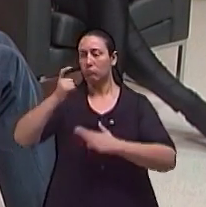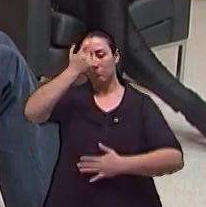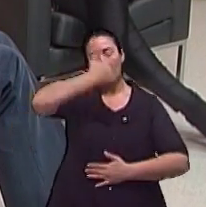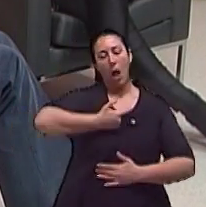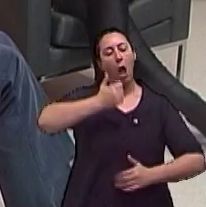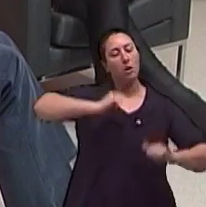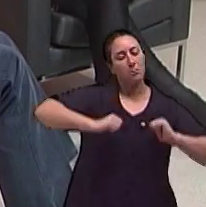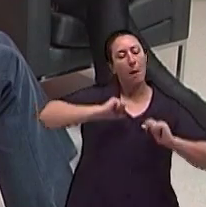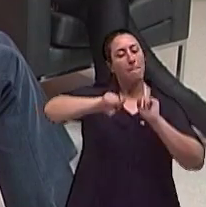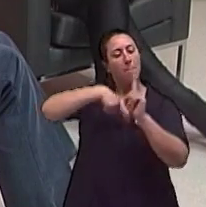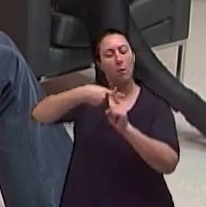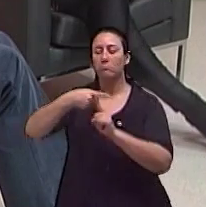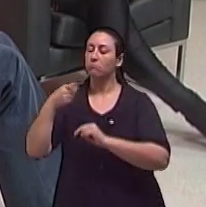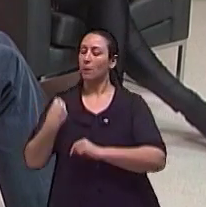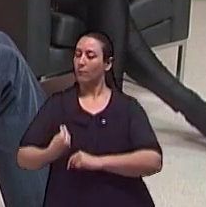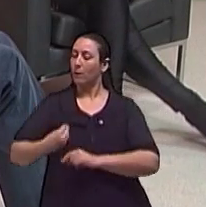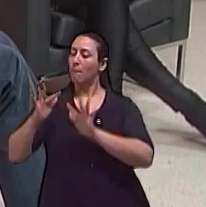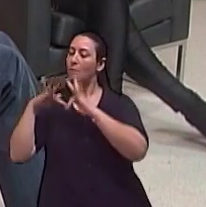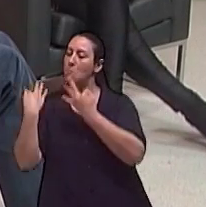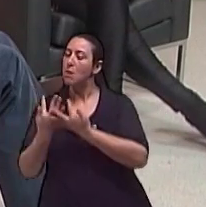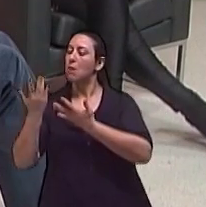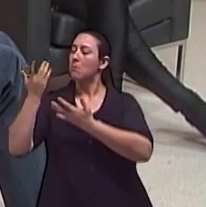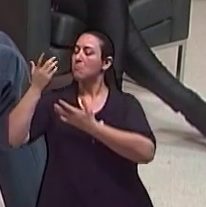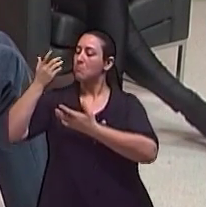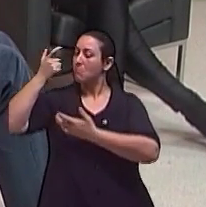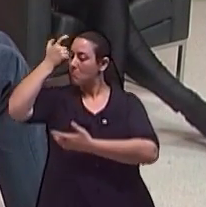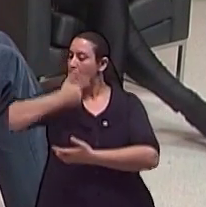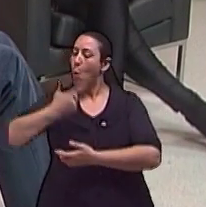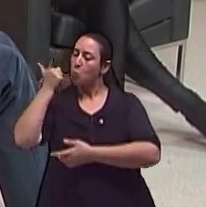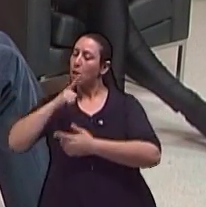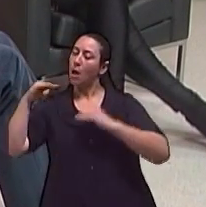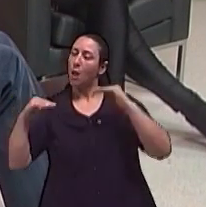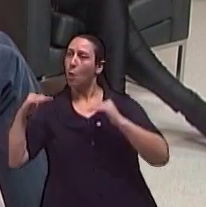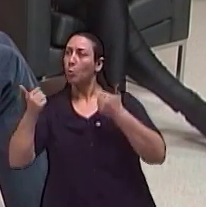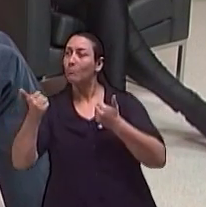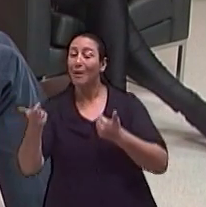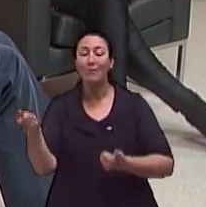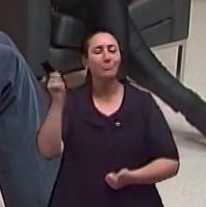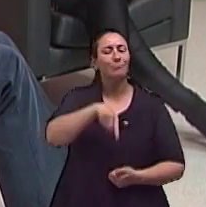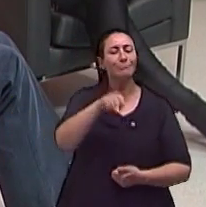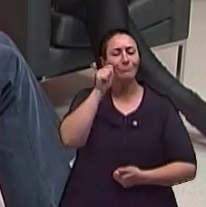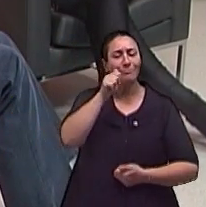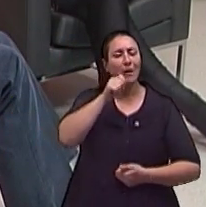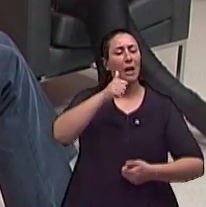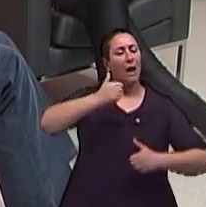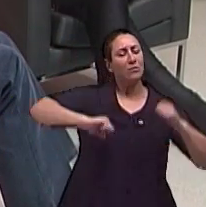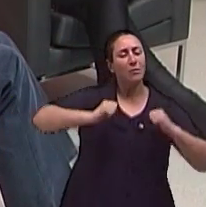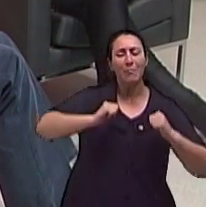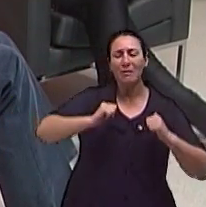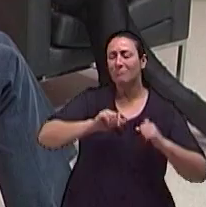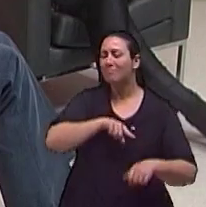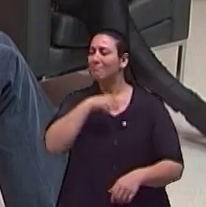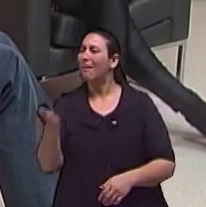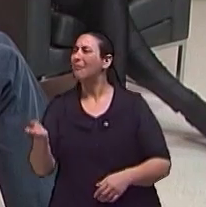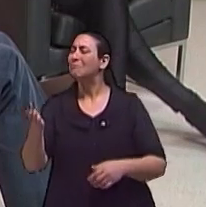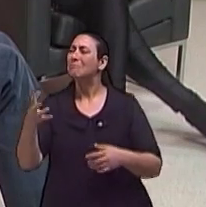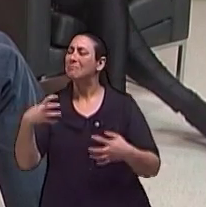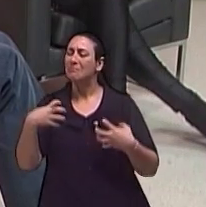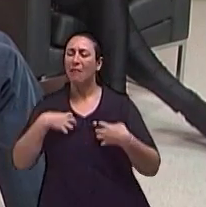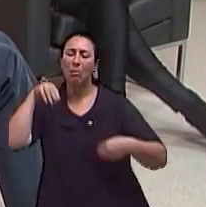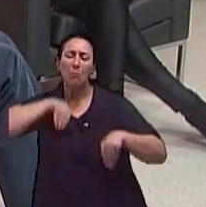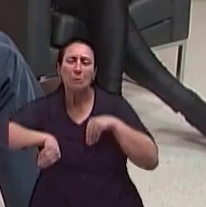com o de grande atriz e outras muito mais angustiadas. Aí a questão da depressão,